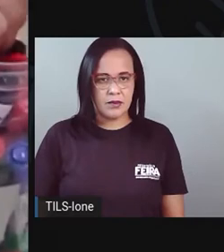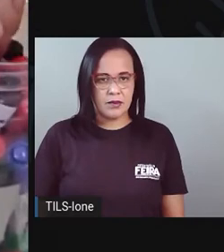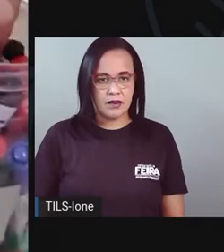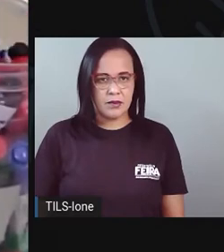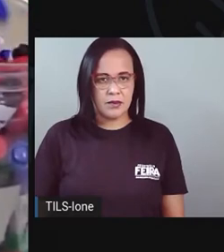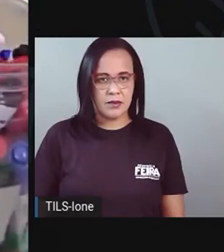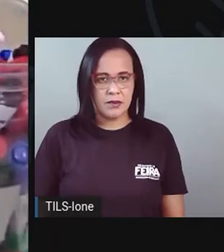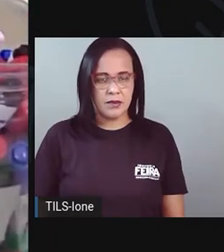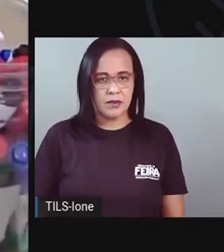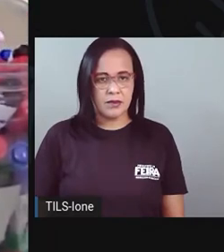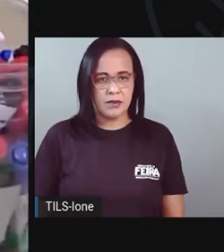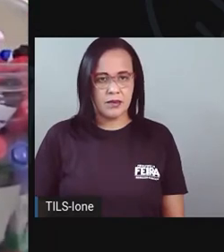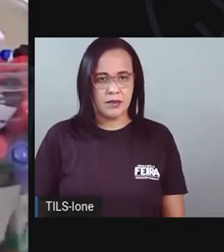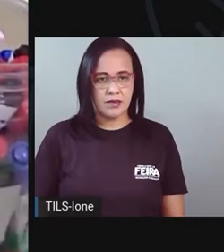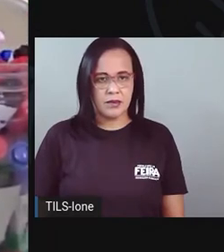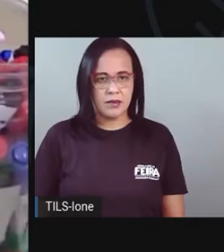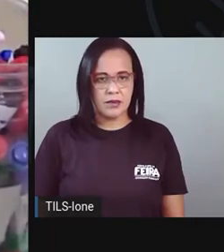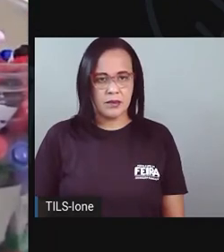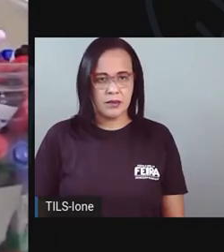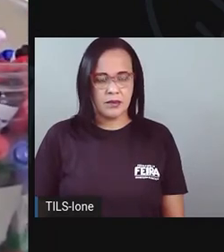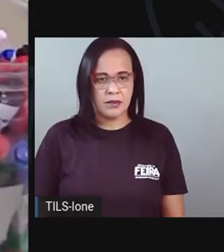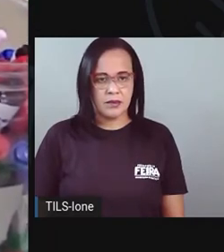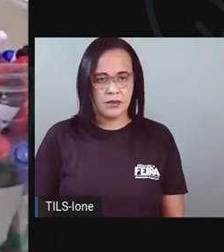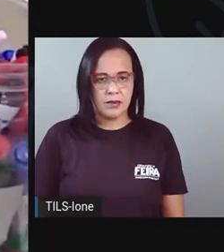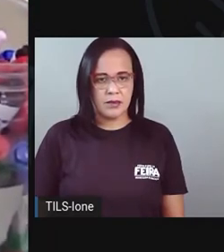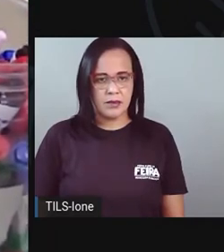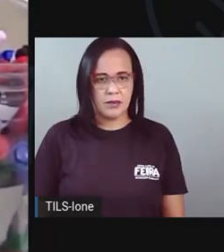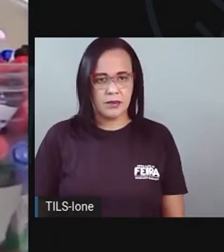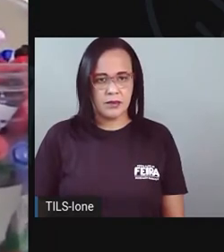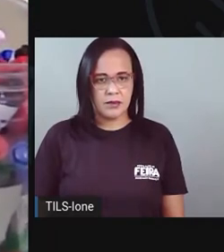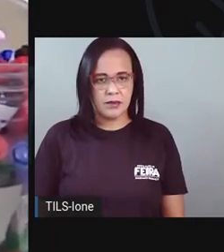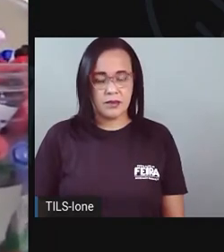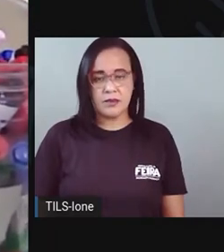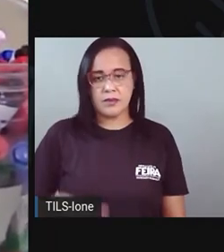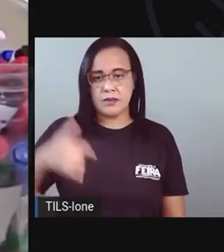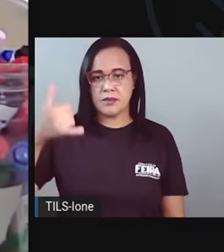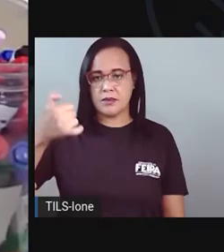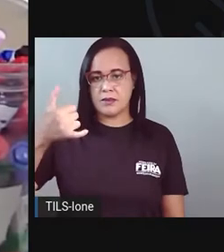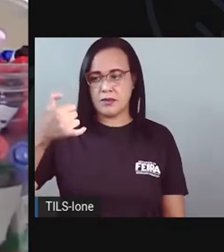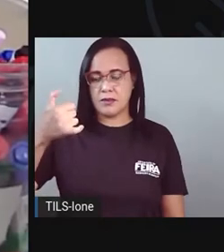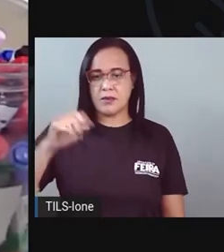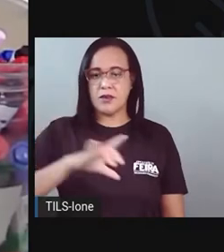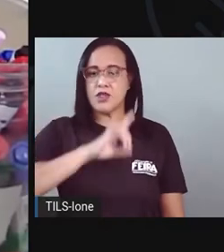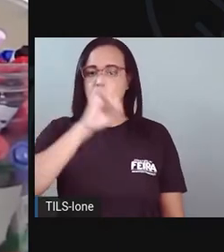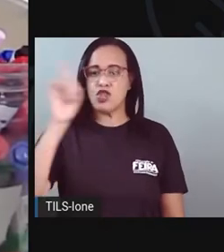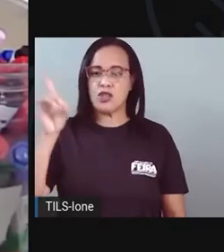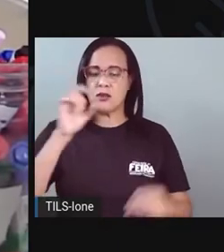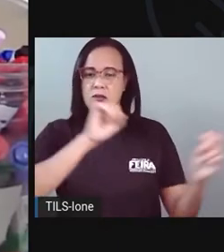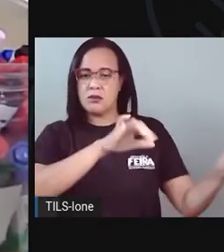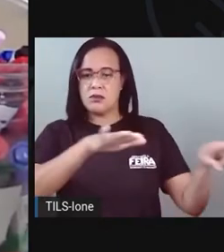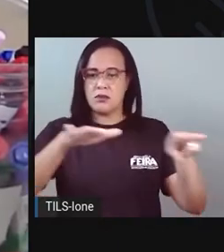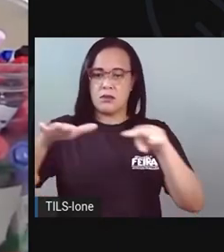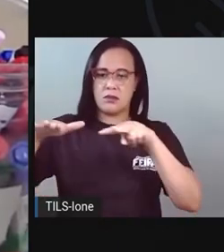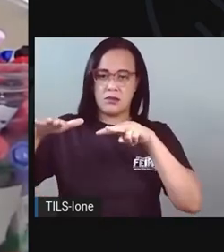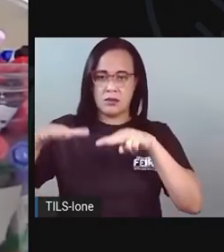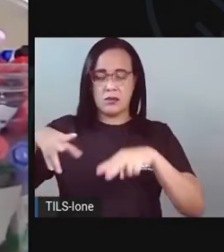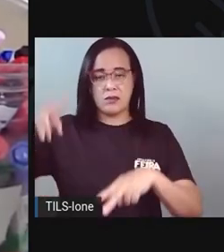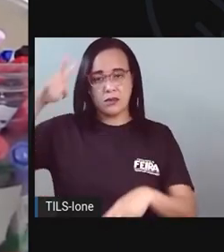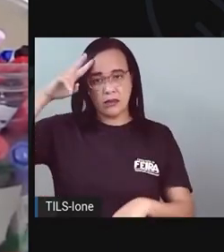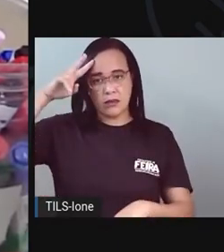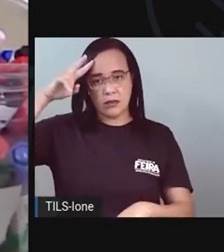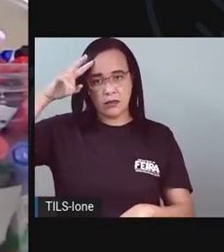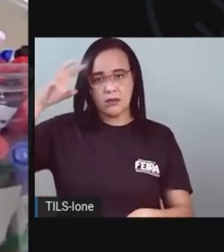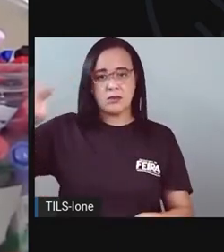né? Tem o... Deixa eu ver aqui. Aí eu vou aqui e escrevo os dias da semana, que são o quê, ó? Segunda.